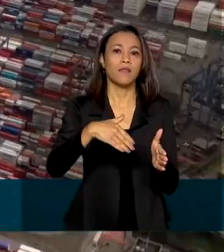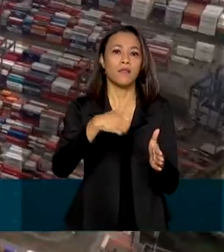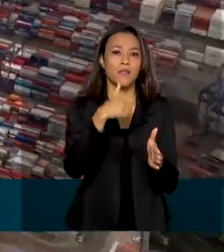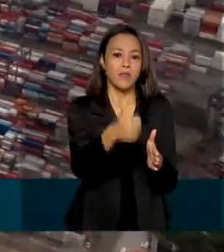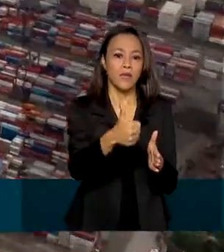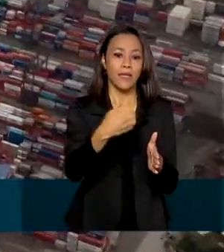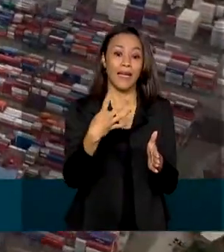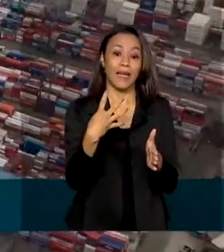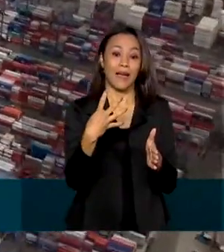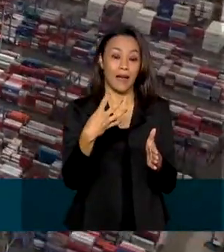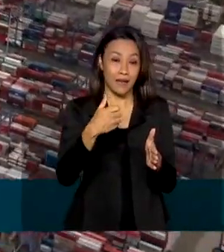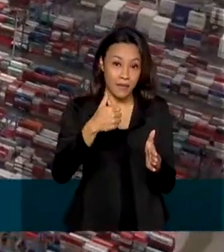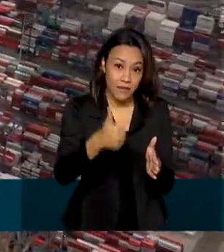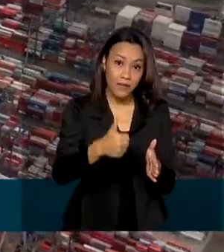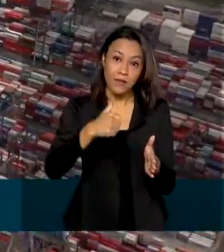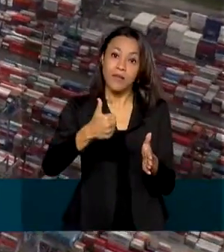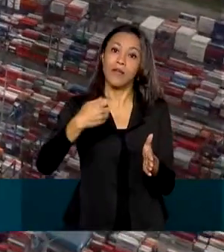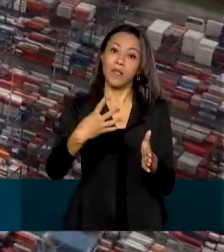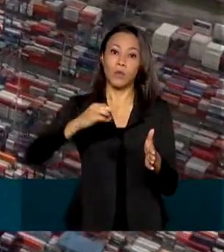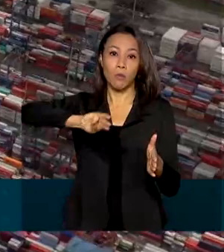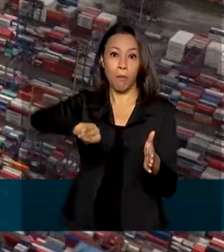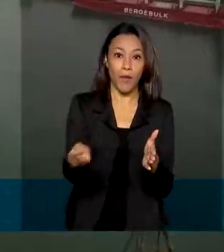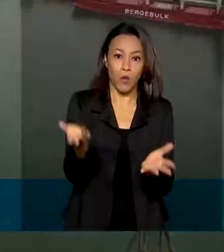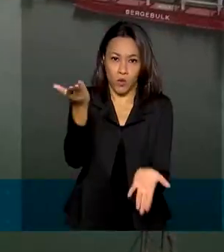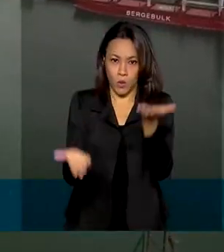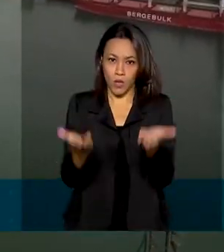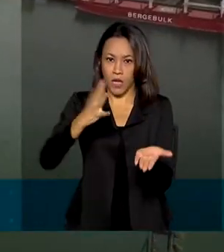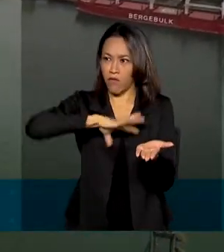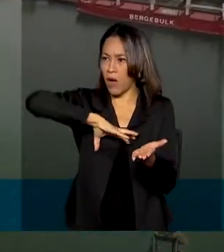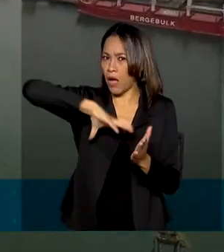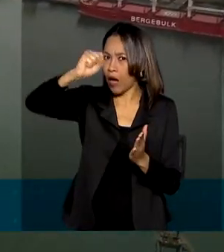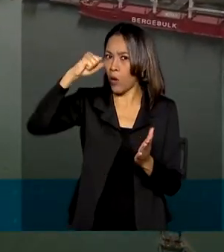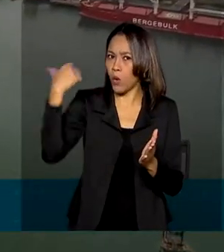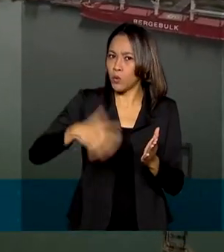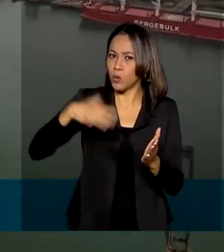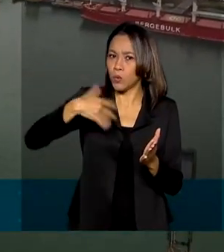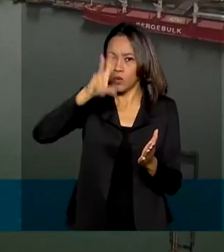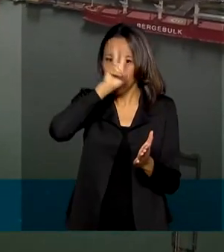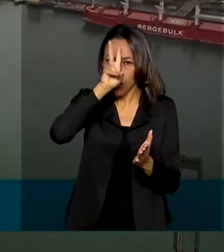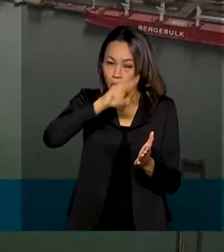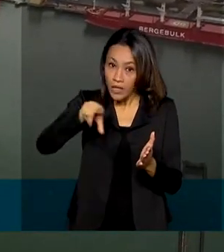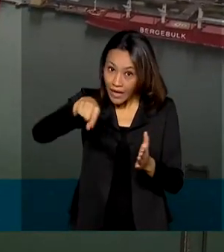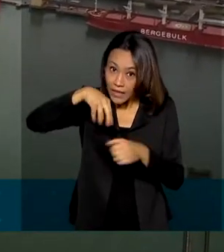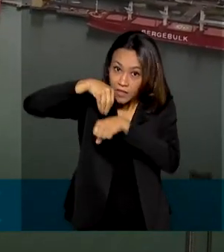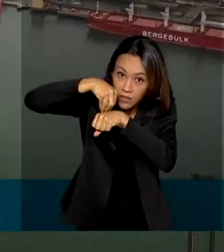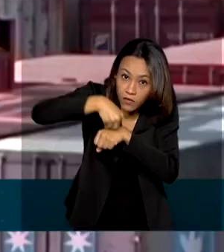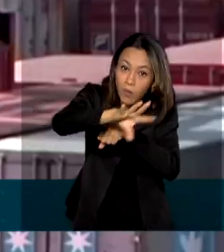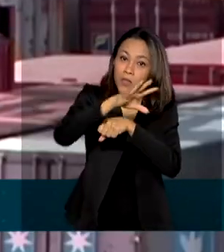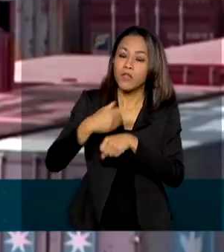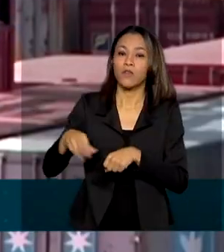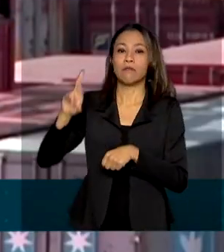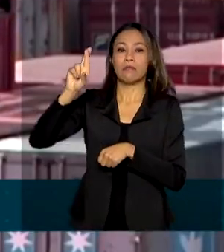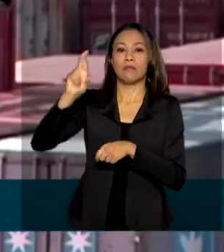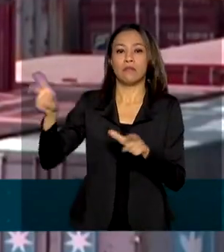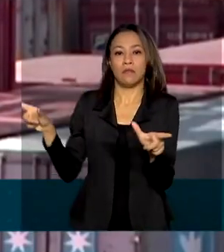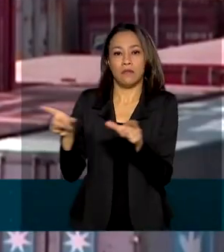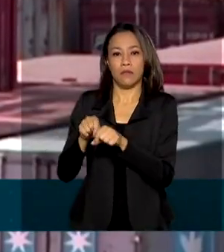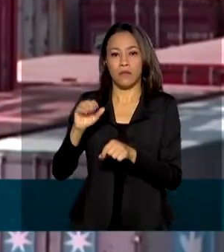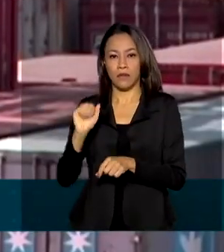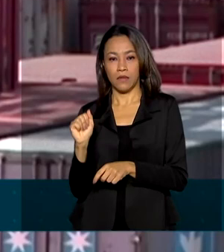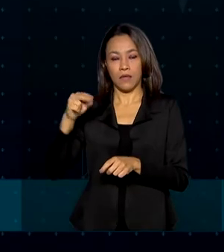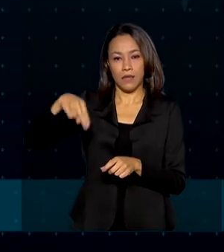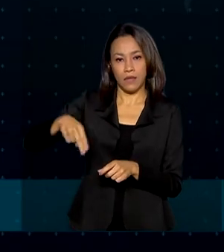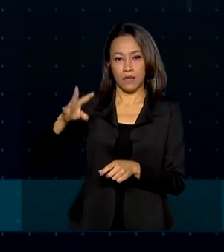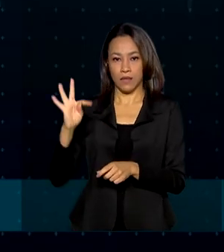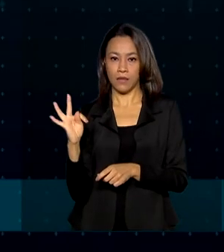toneladas em 2020, um recorde histórico. Os dados foram divulgados pela Agência Nacional de Transportes Aquaviários, a